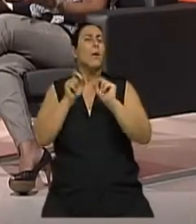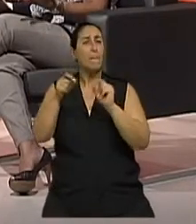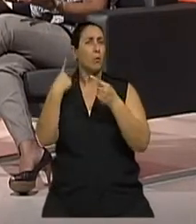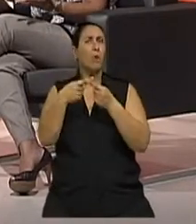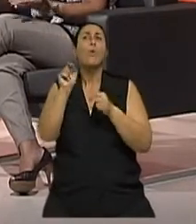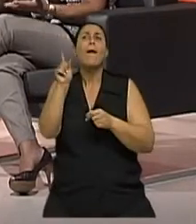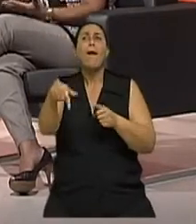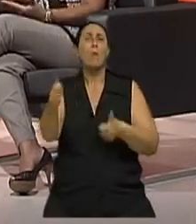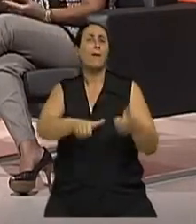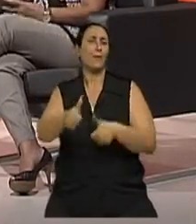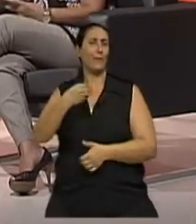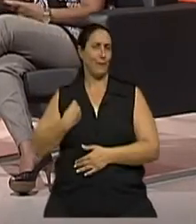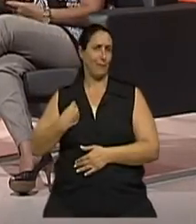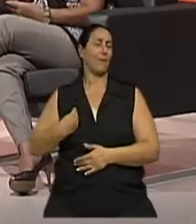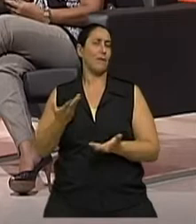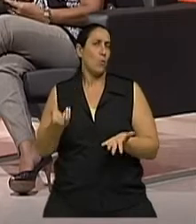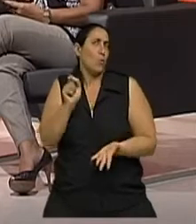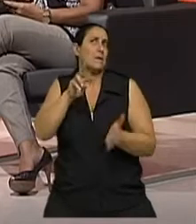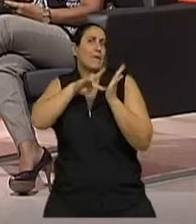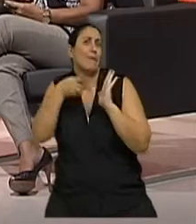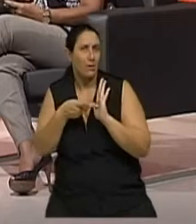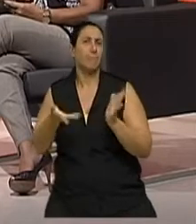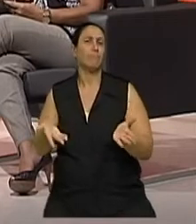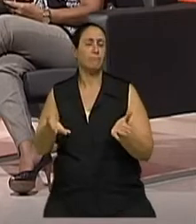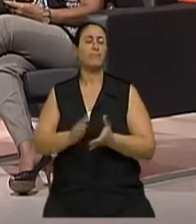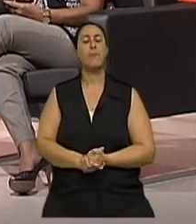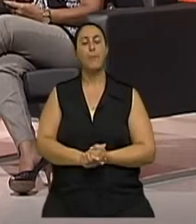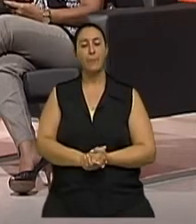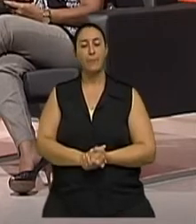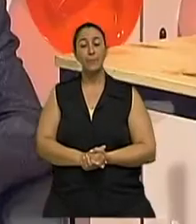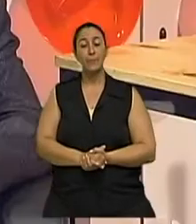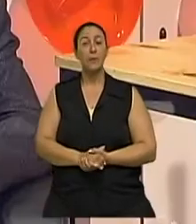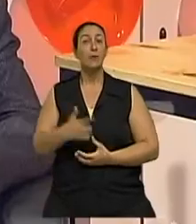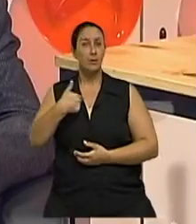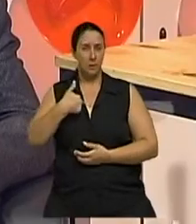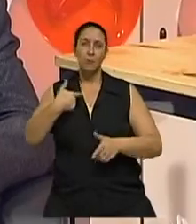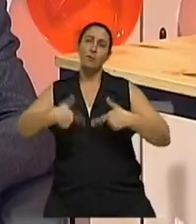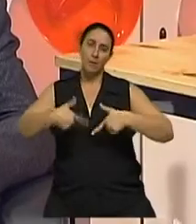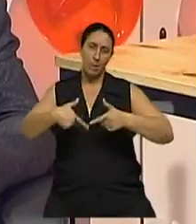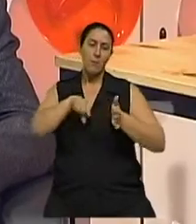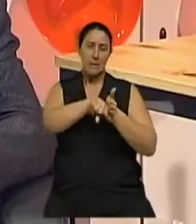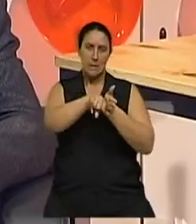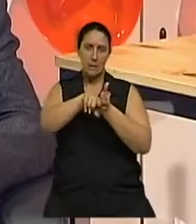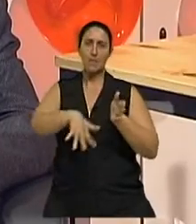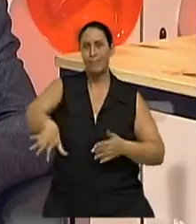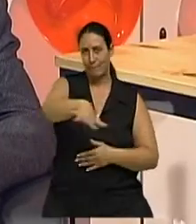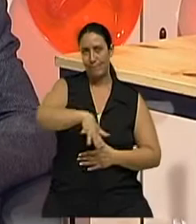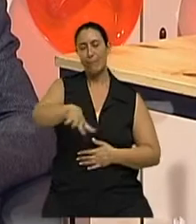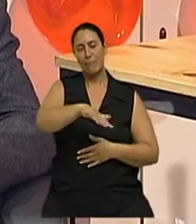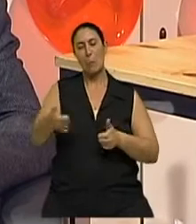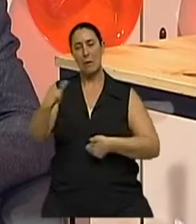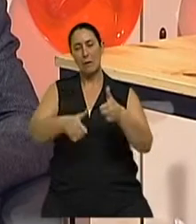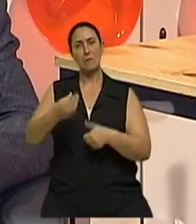é qualidade de vida que a gente vai falar, né? Certo. Bom, na verdade, assim, eu trabalho em pesquisa nessa área de qualidade de vida já há alguns